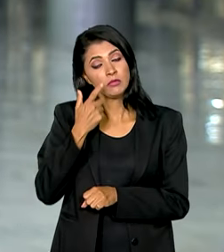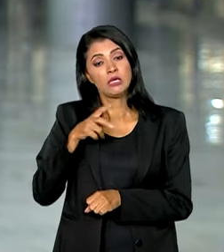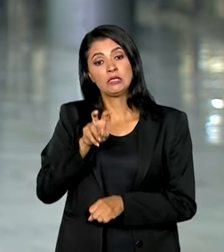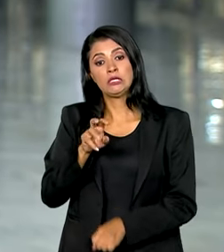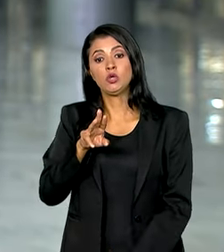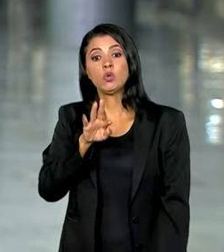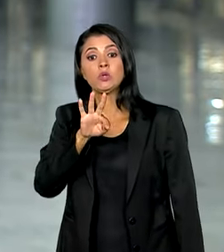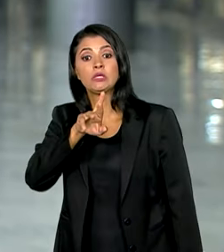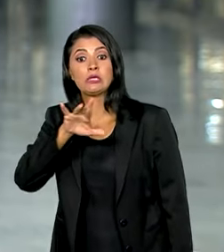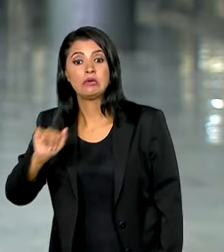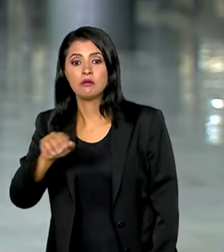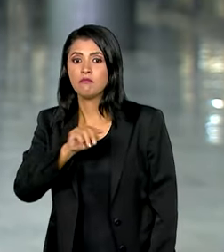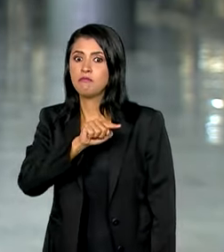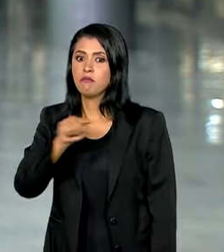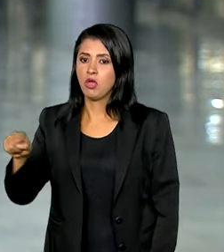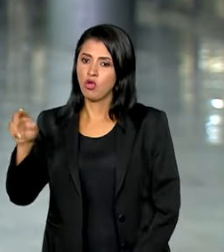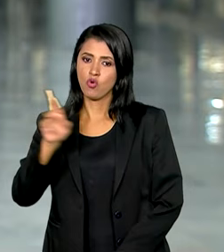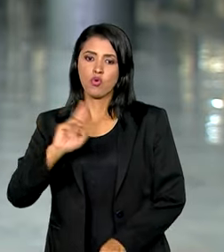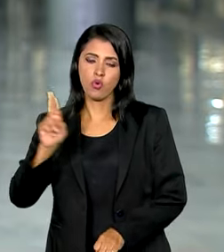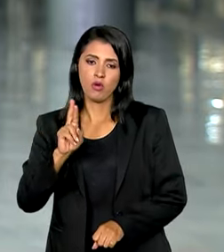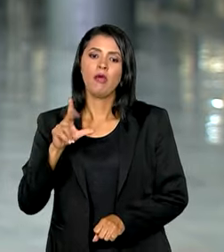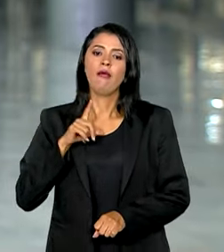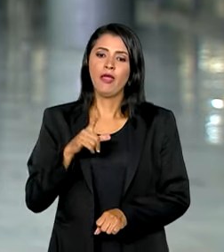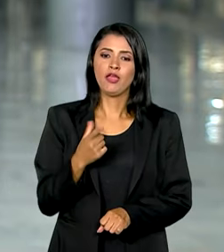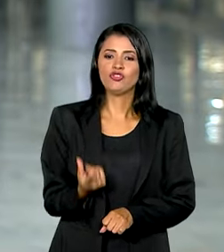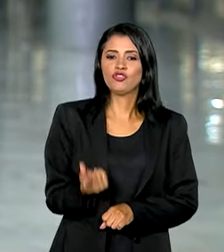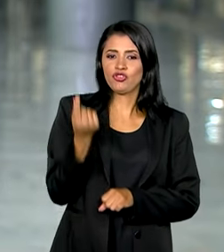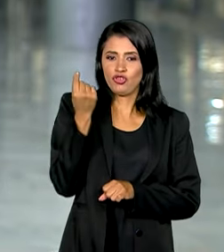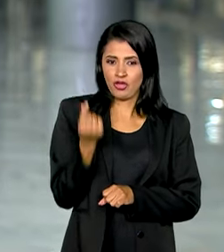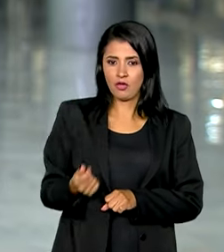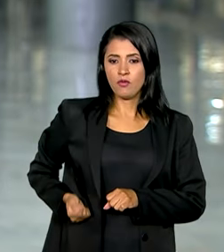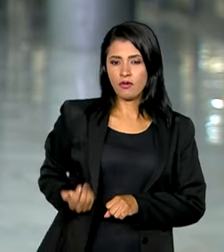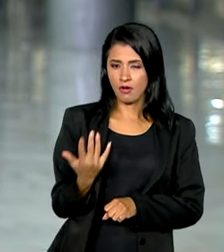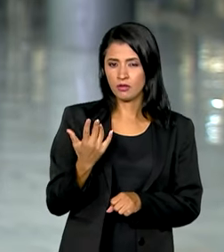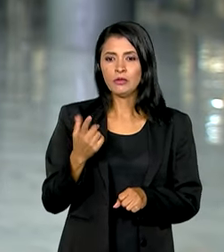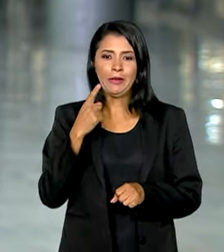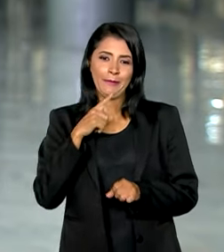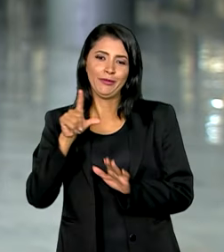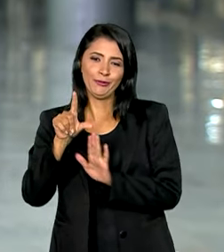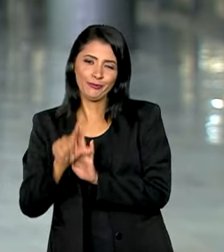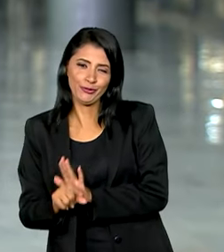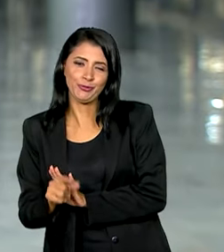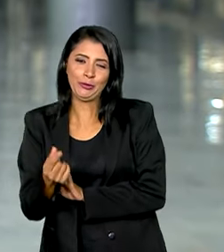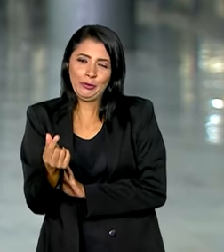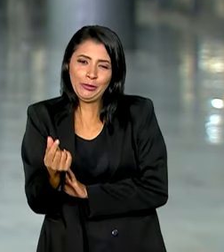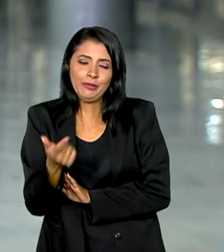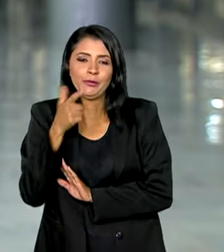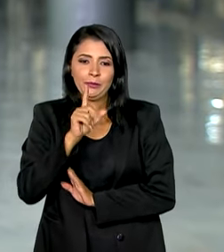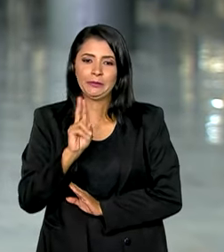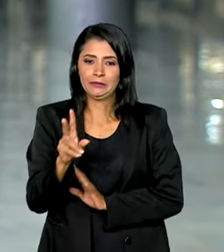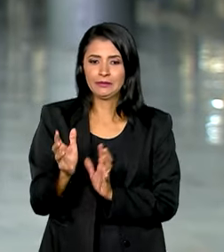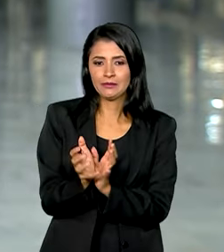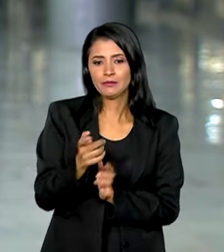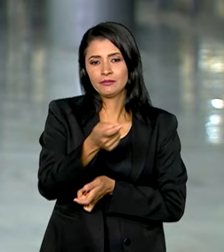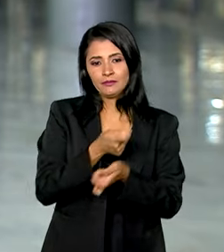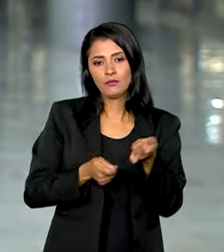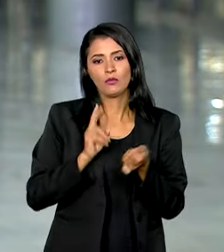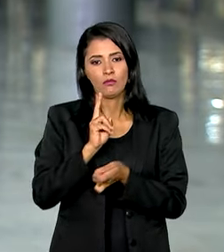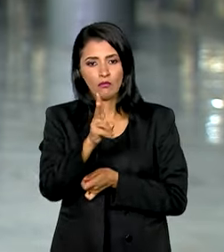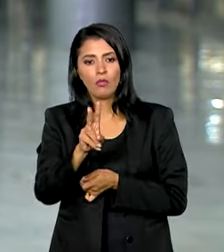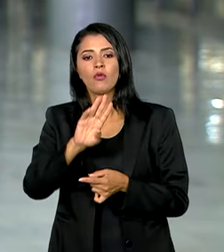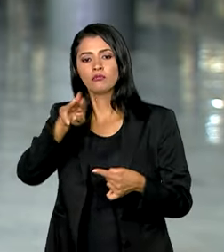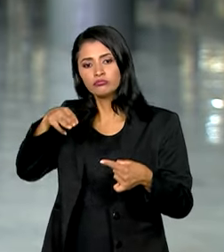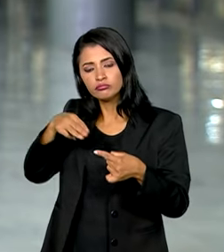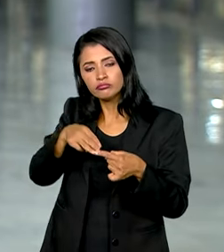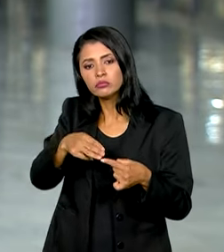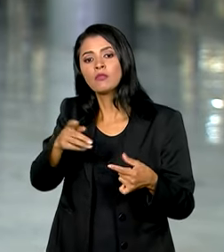em receitas e despesas. Mesmo com a queda de receita, a equipe econômica mantém o planejamento de zerar o